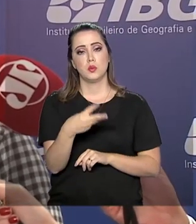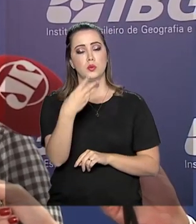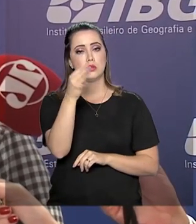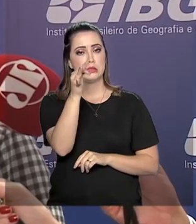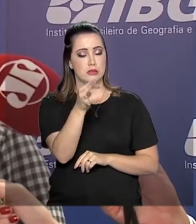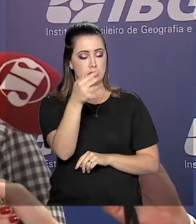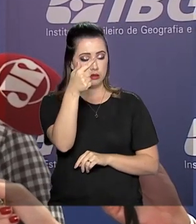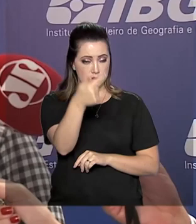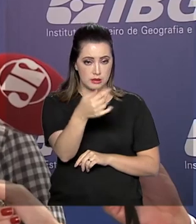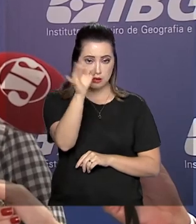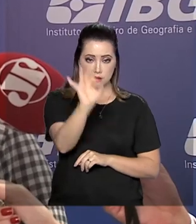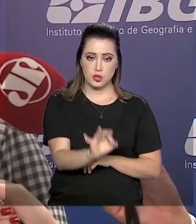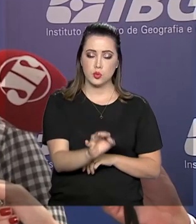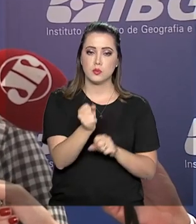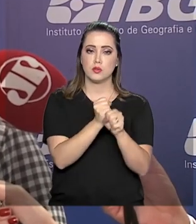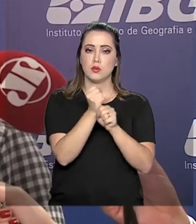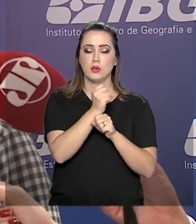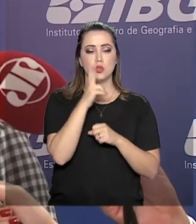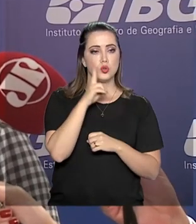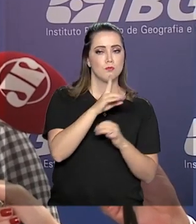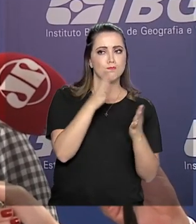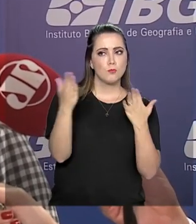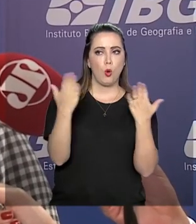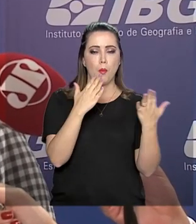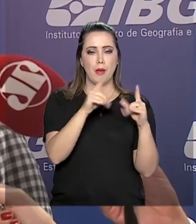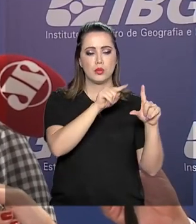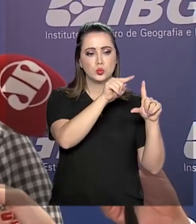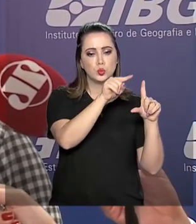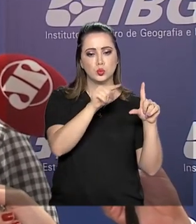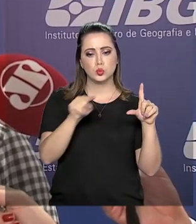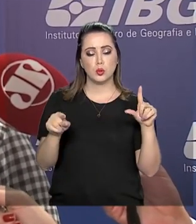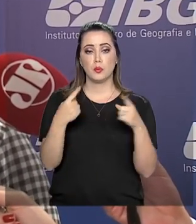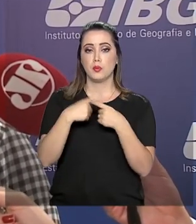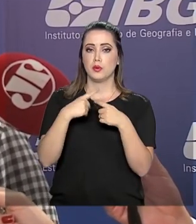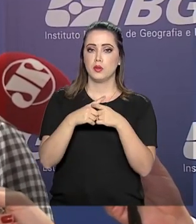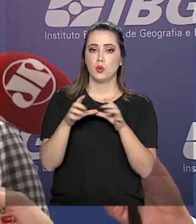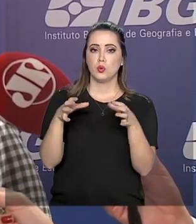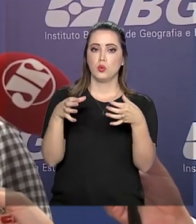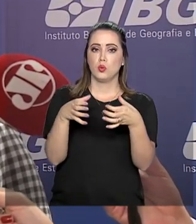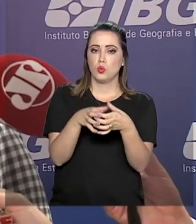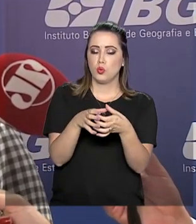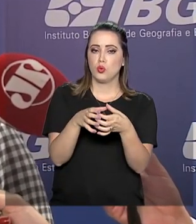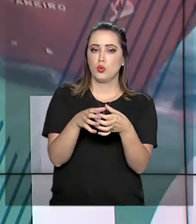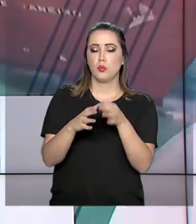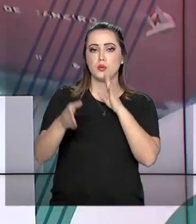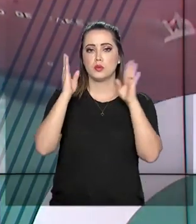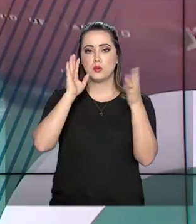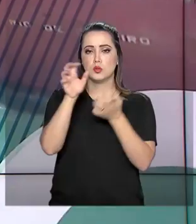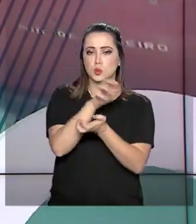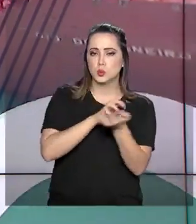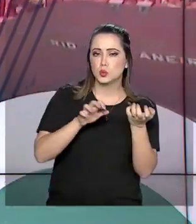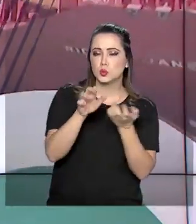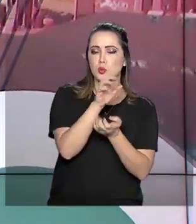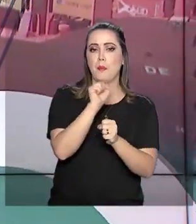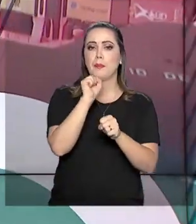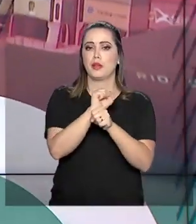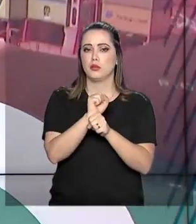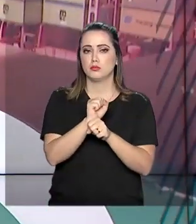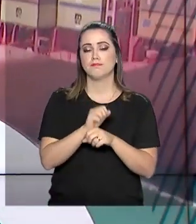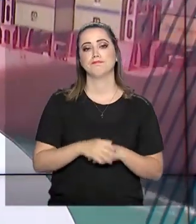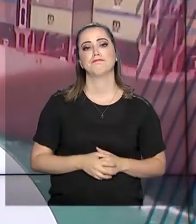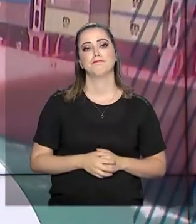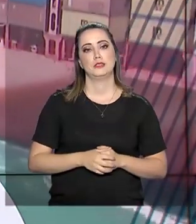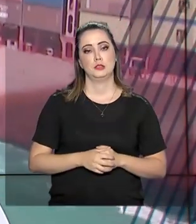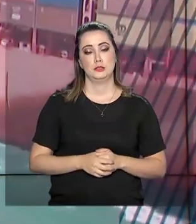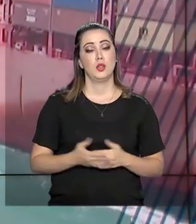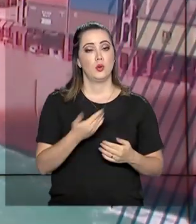forte que a gente percebe nesse acumulado de 12 meses, veio por conta da paralisação dos caminhoneiros no ano passado. O governo agora fica